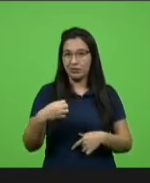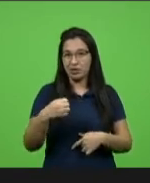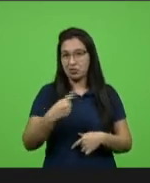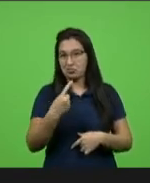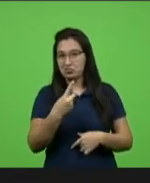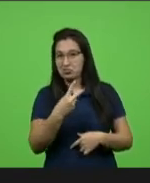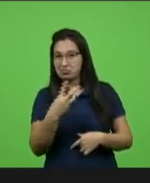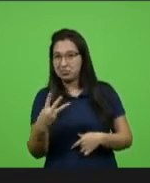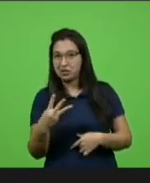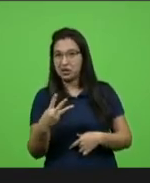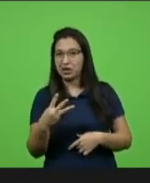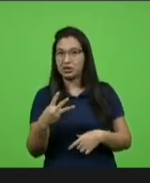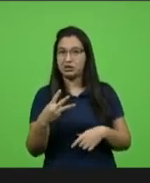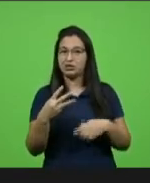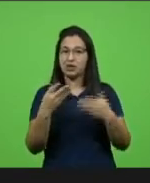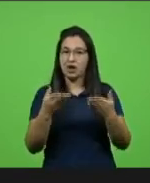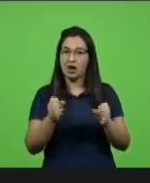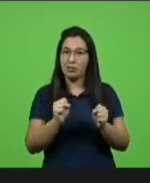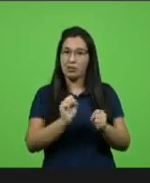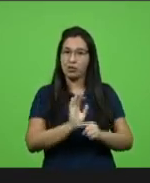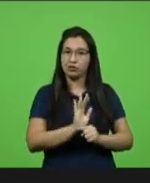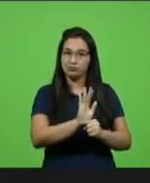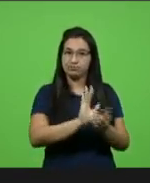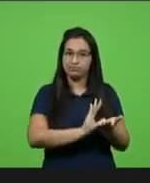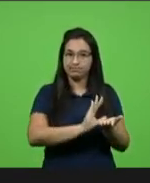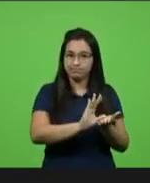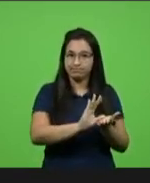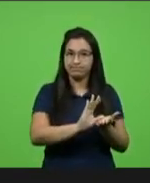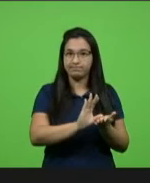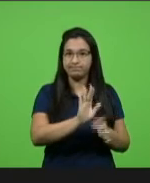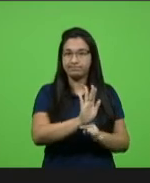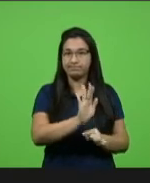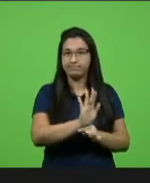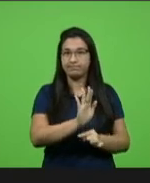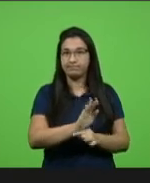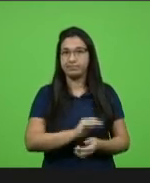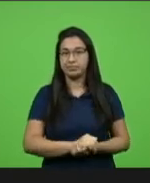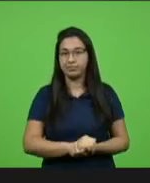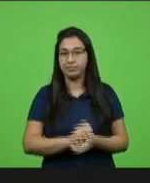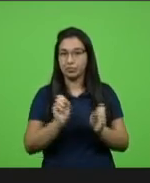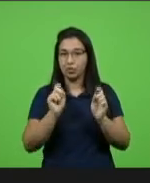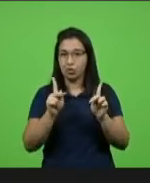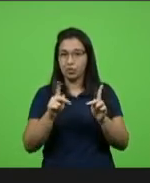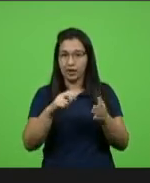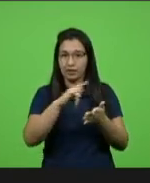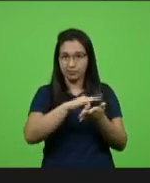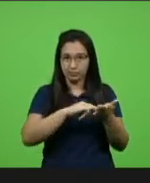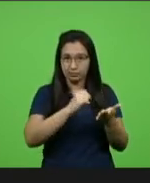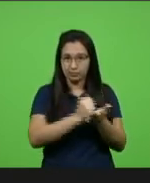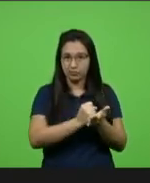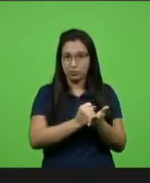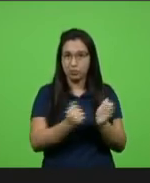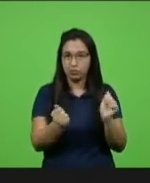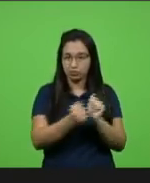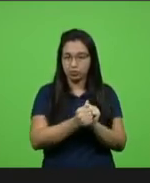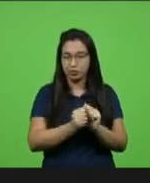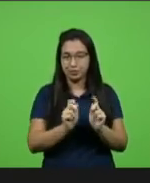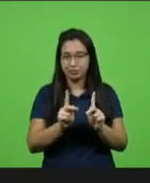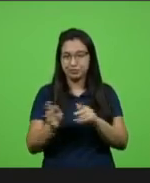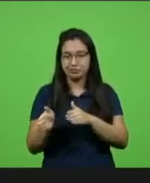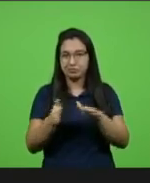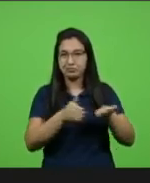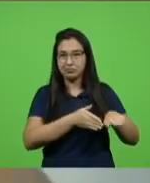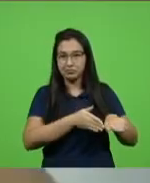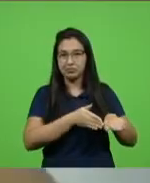vou fazer algo nesse sentido também no mesmo documento tá bom amiga bem meus